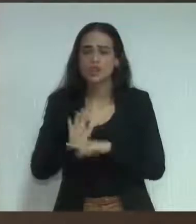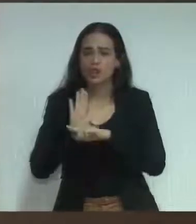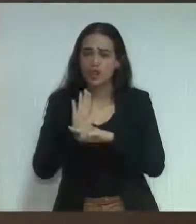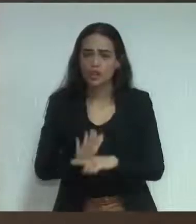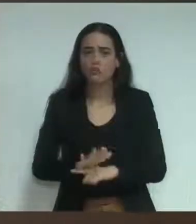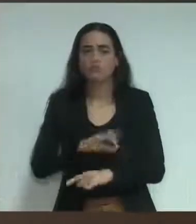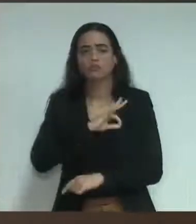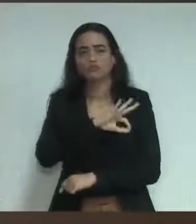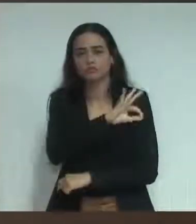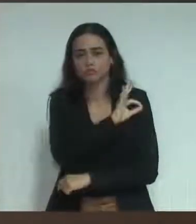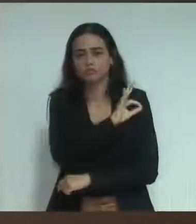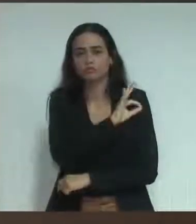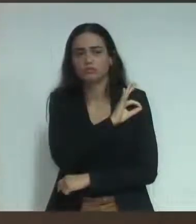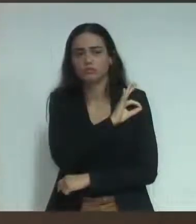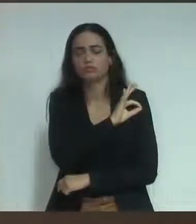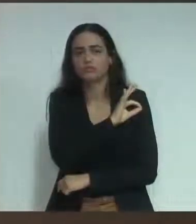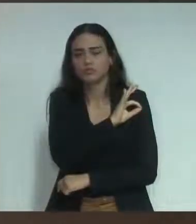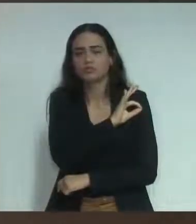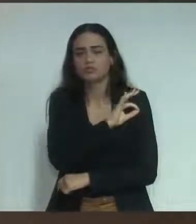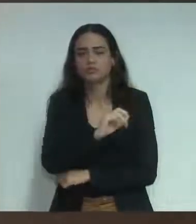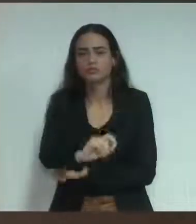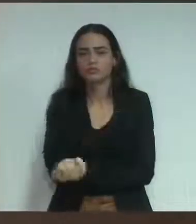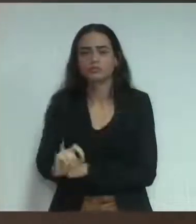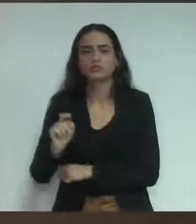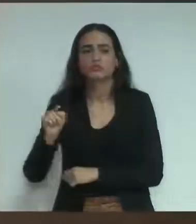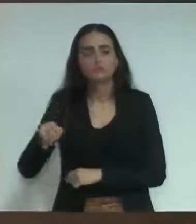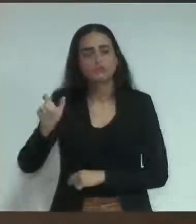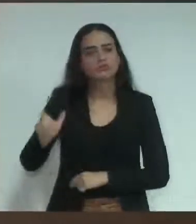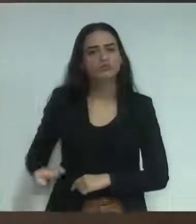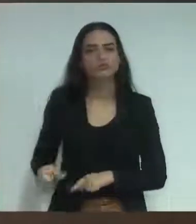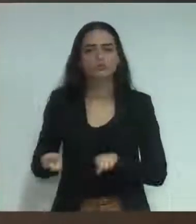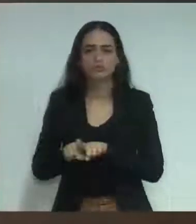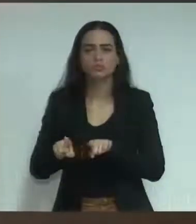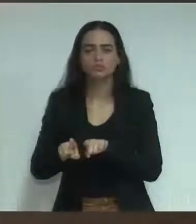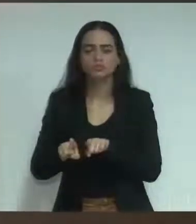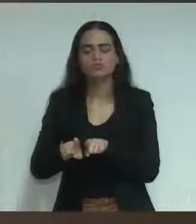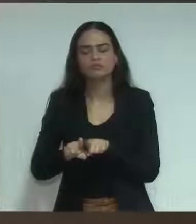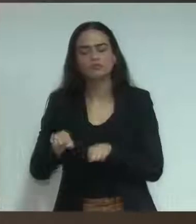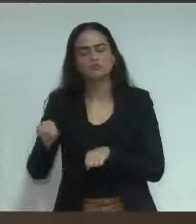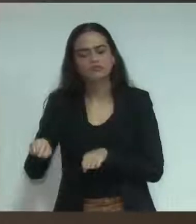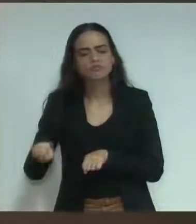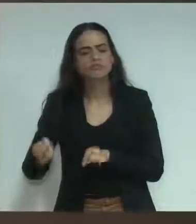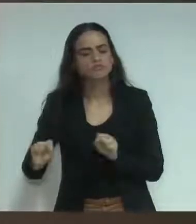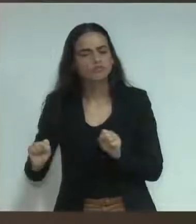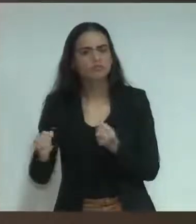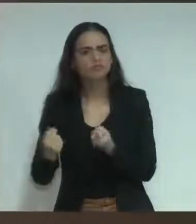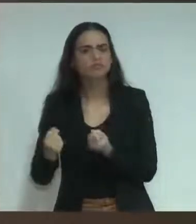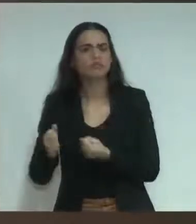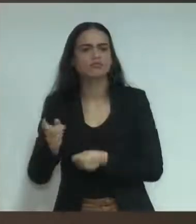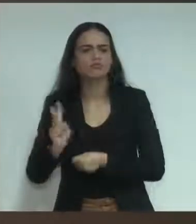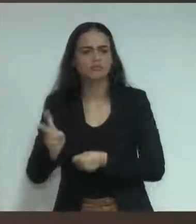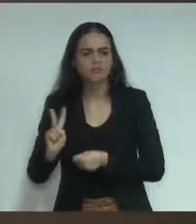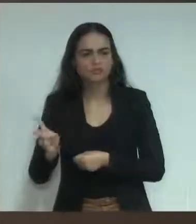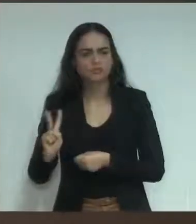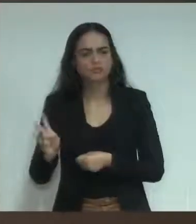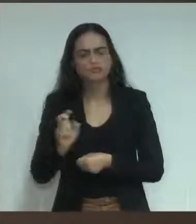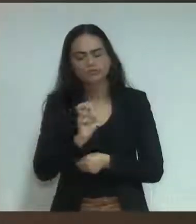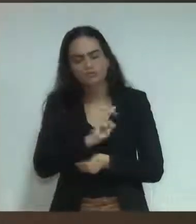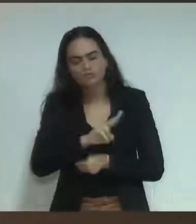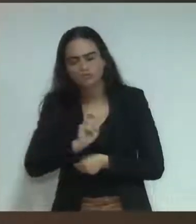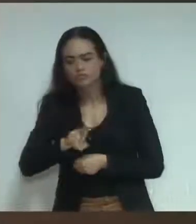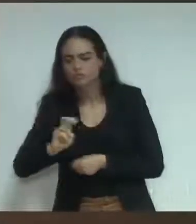guardas municipais, até por ser um que entende bem, conciliando as necessidades, de segurança pública do